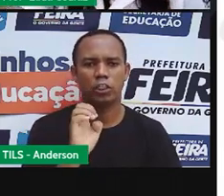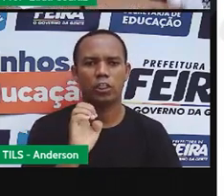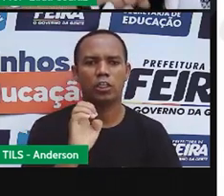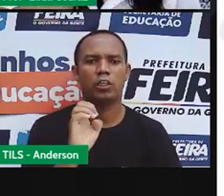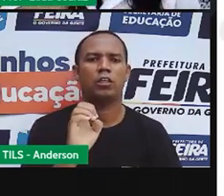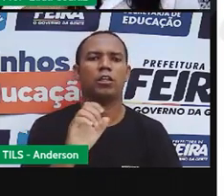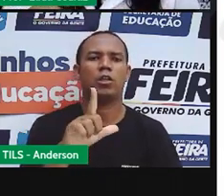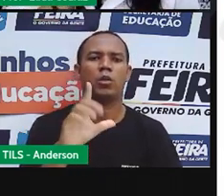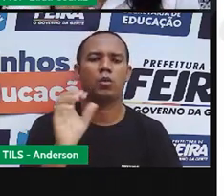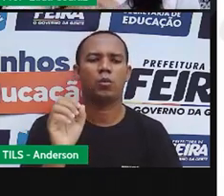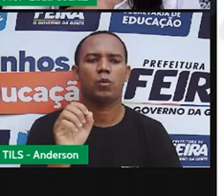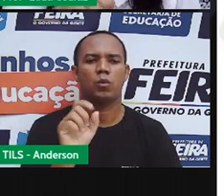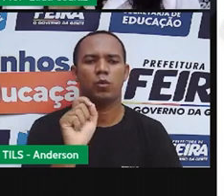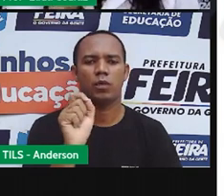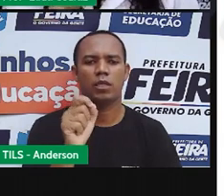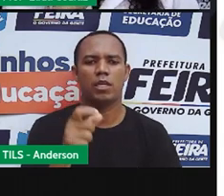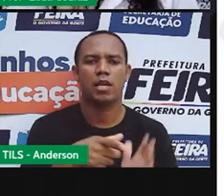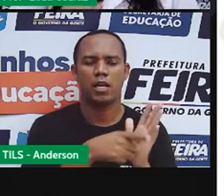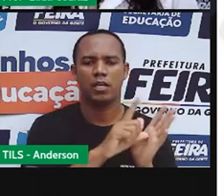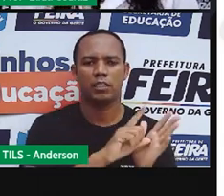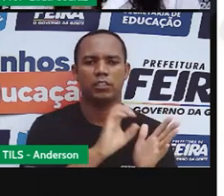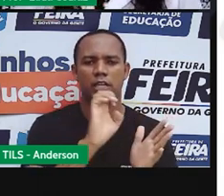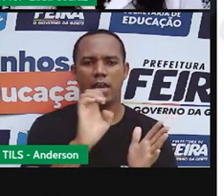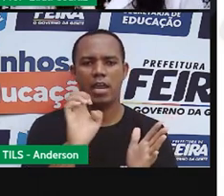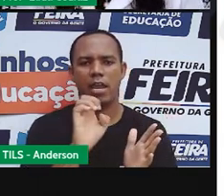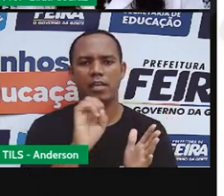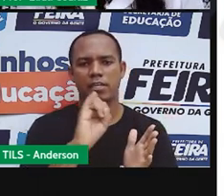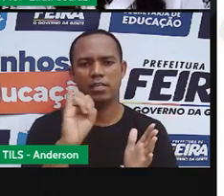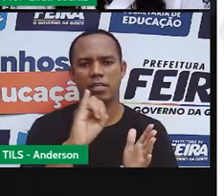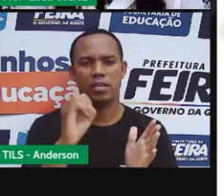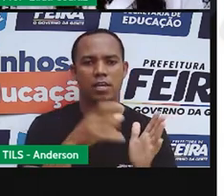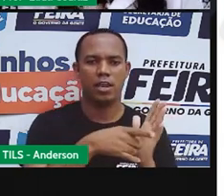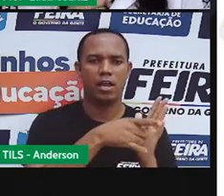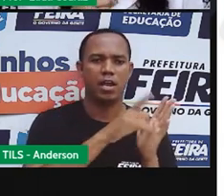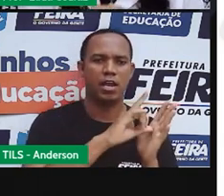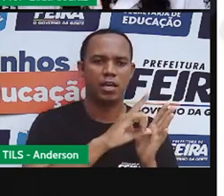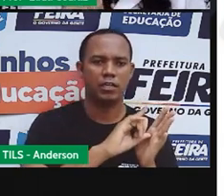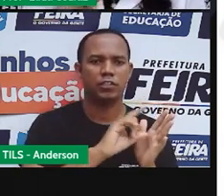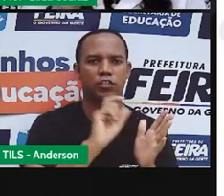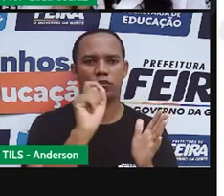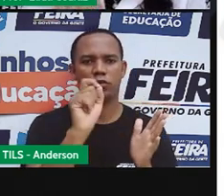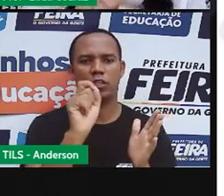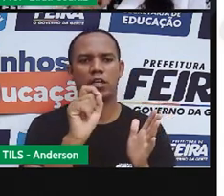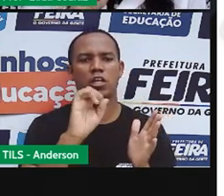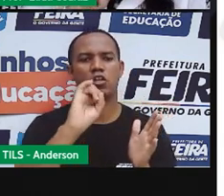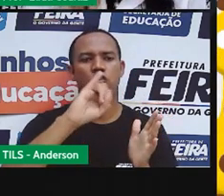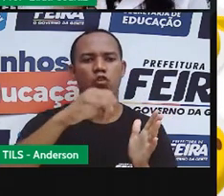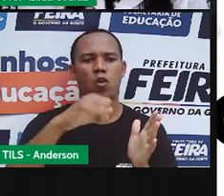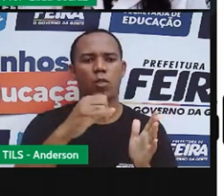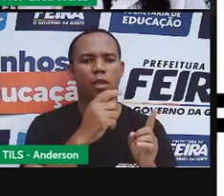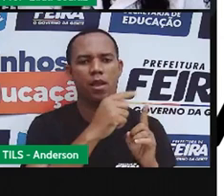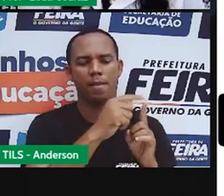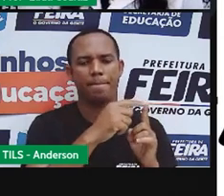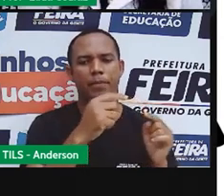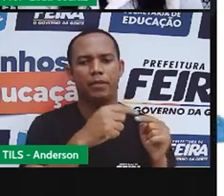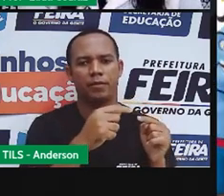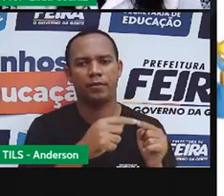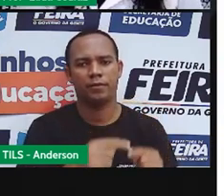antes de E e de I vai ter o som e a pronúncia da letra J.